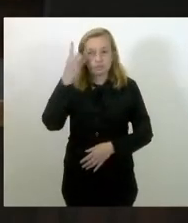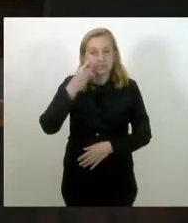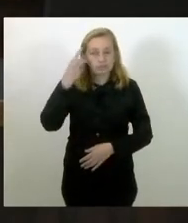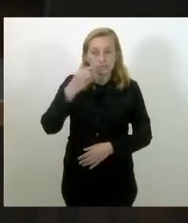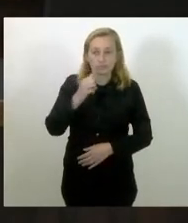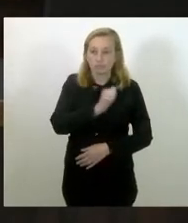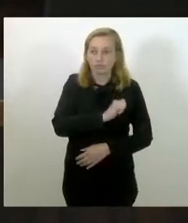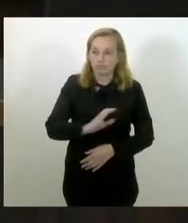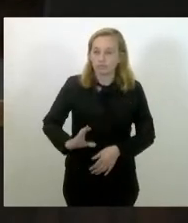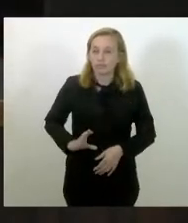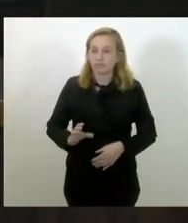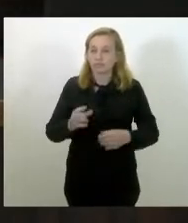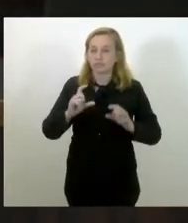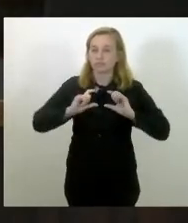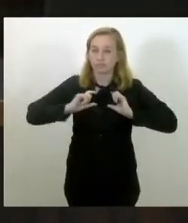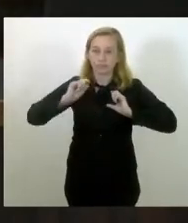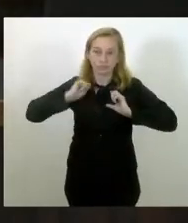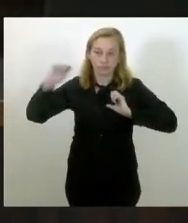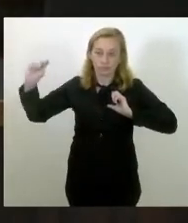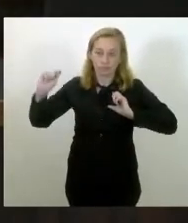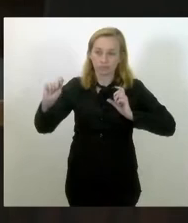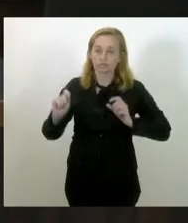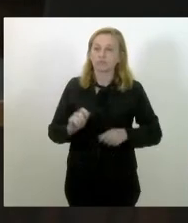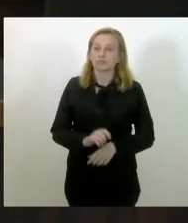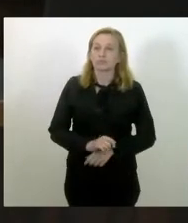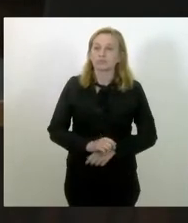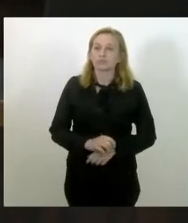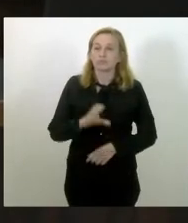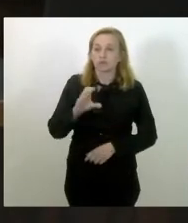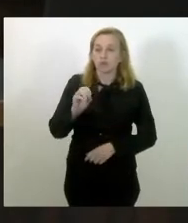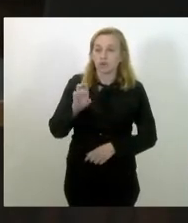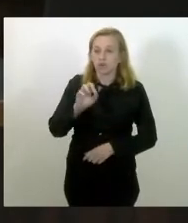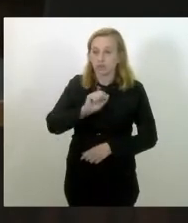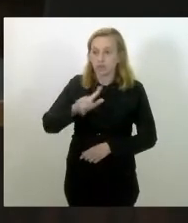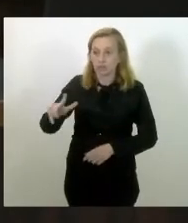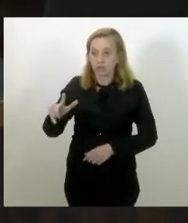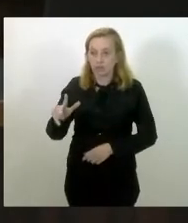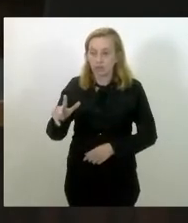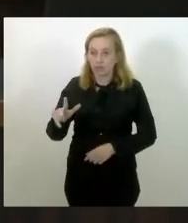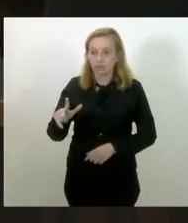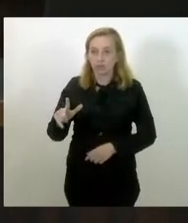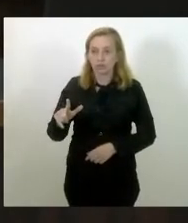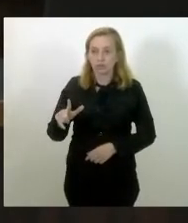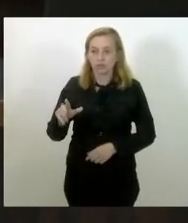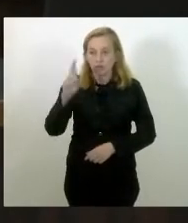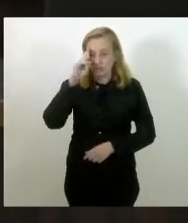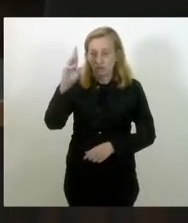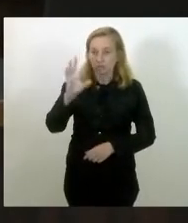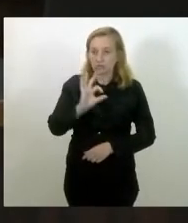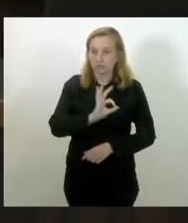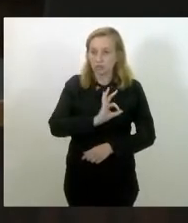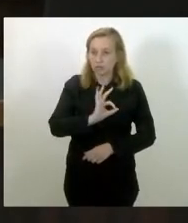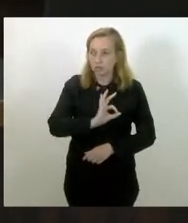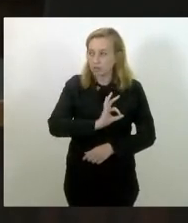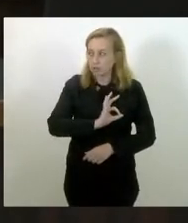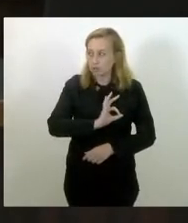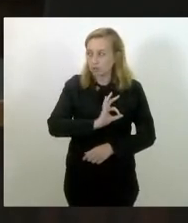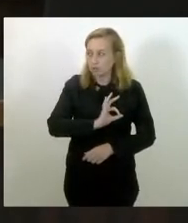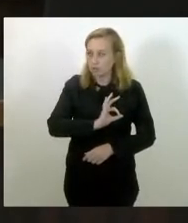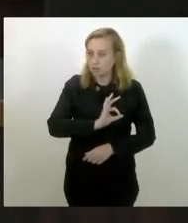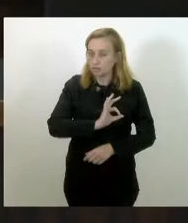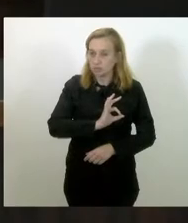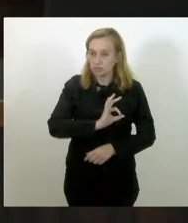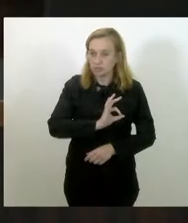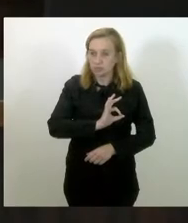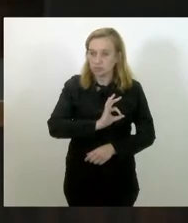Ciliano, que concede medalha tiradente do seu respectivo diploma ao coronel José Fernandes Figueira, filho, comandante do 5º Cumprimento de Engenharia do Exército